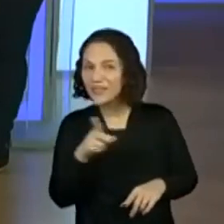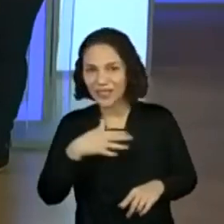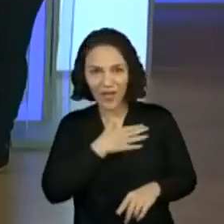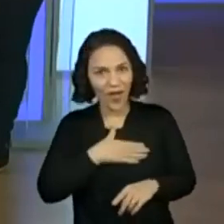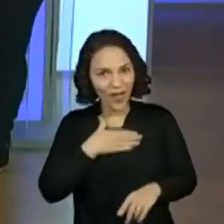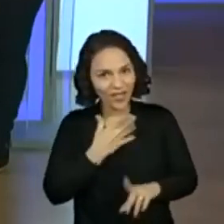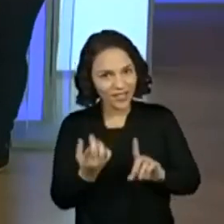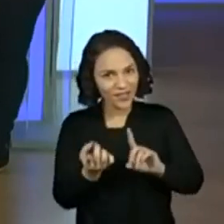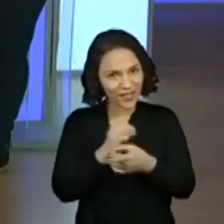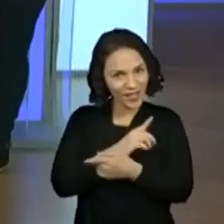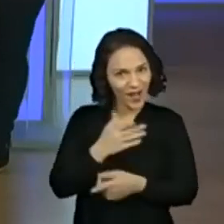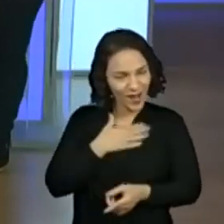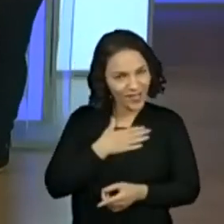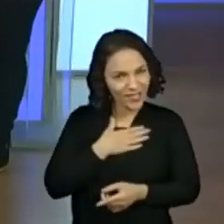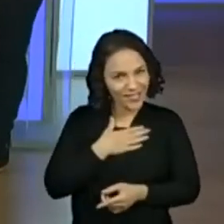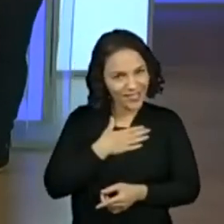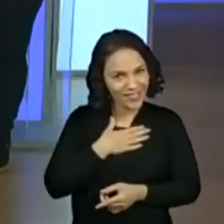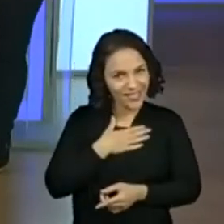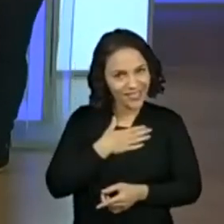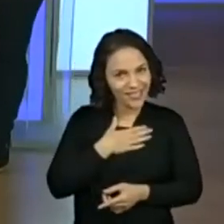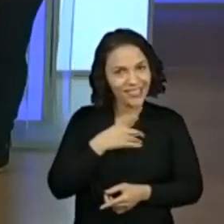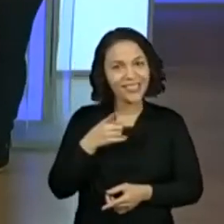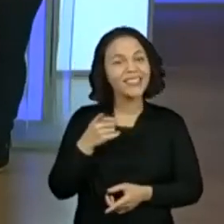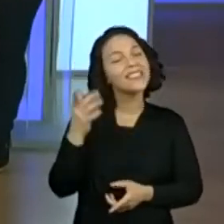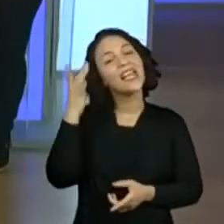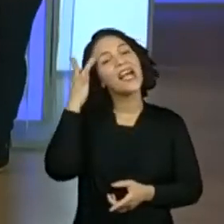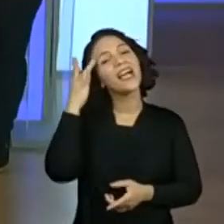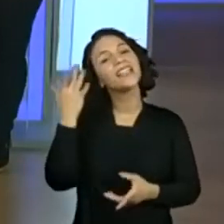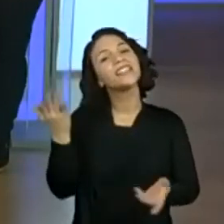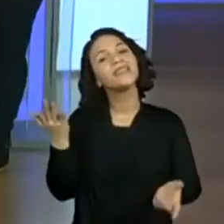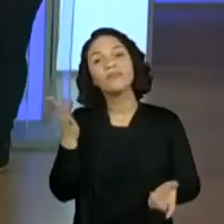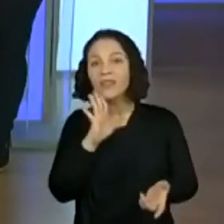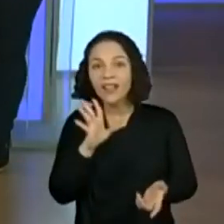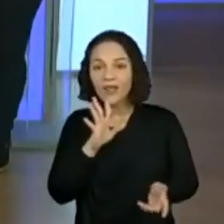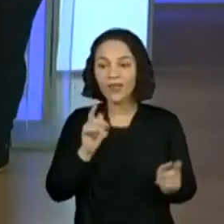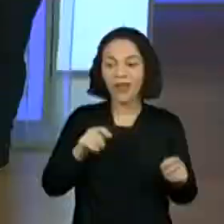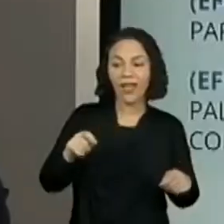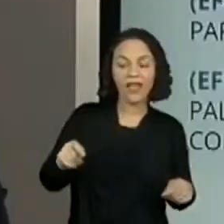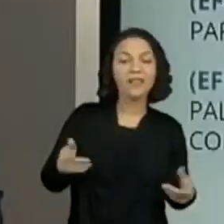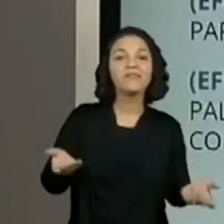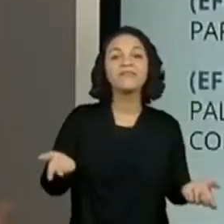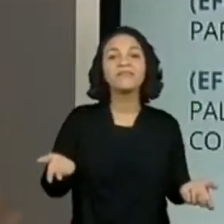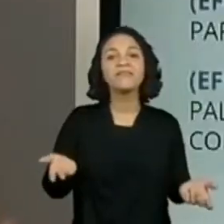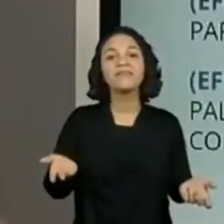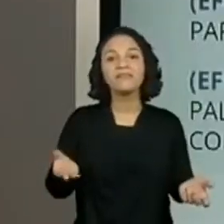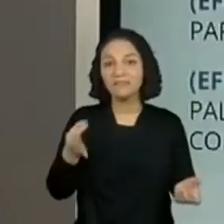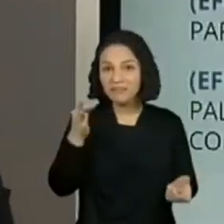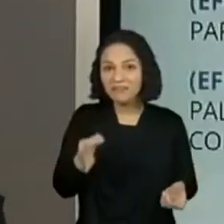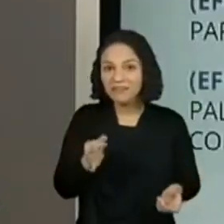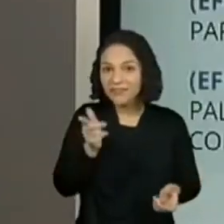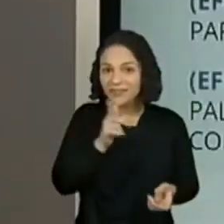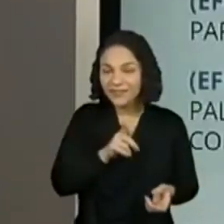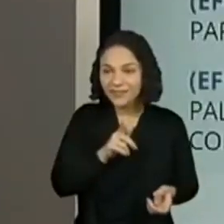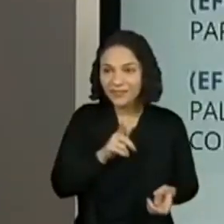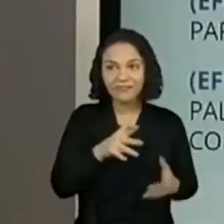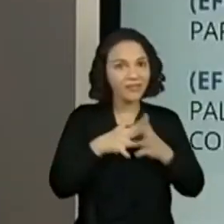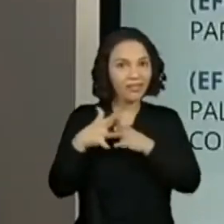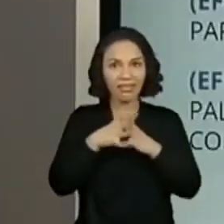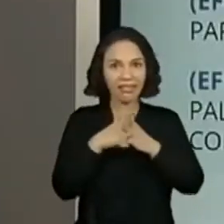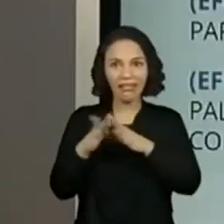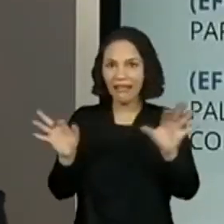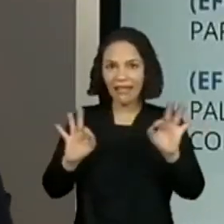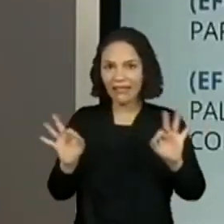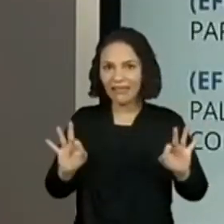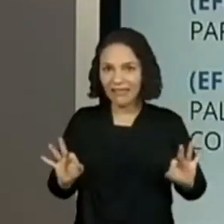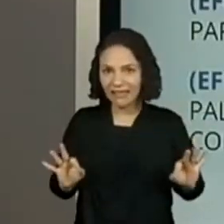desse jeito, né? De trás para frente. É gostoso. Dá para fazer. Conseguiram? Deu certo. Ninguém se embaralhou em